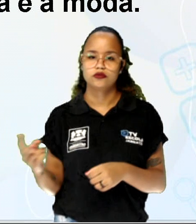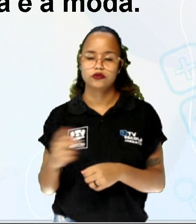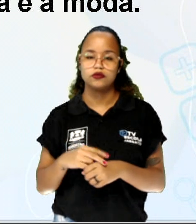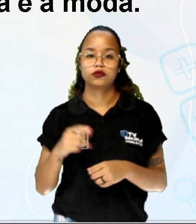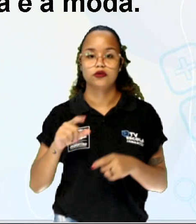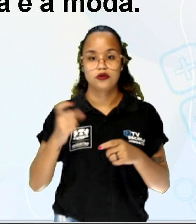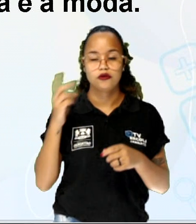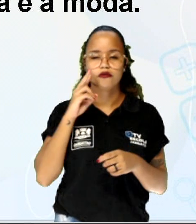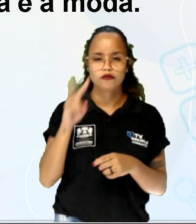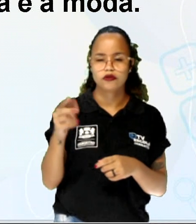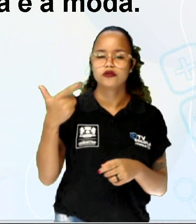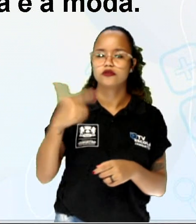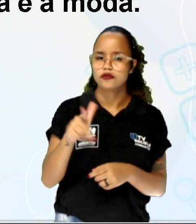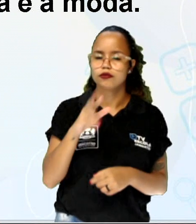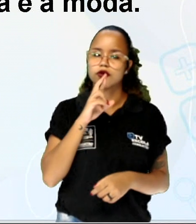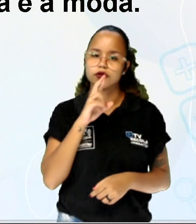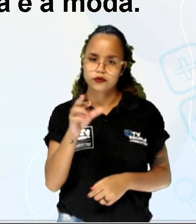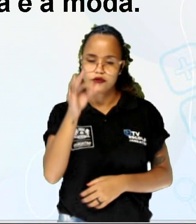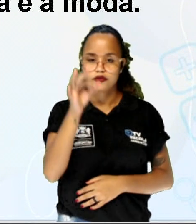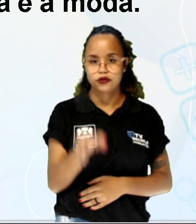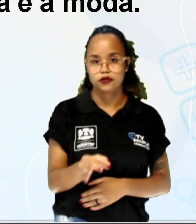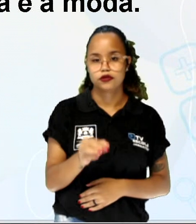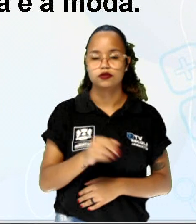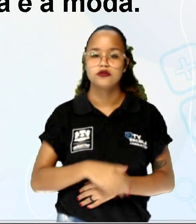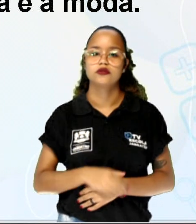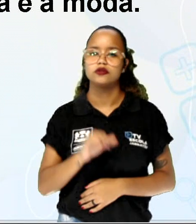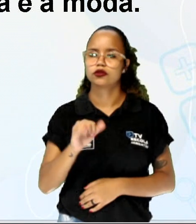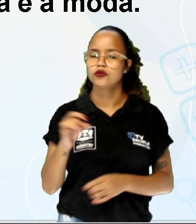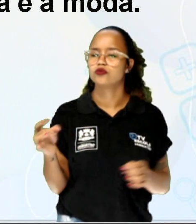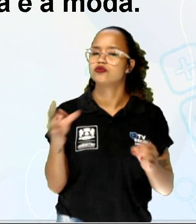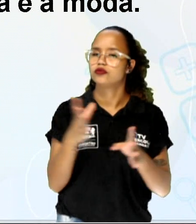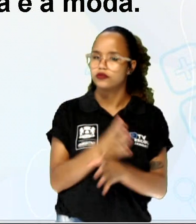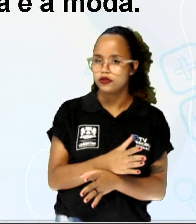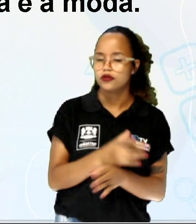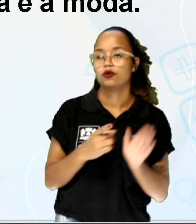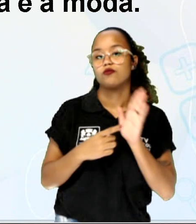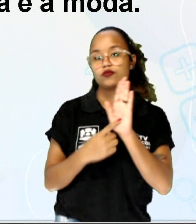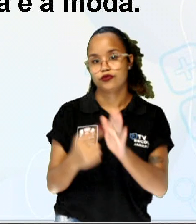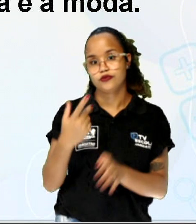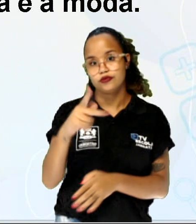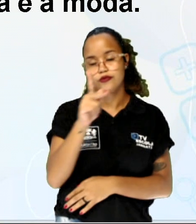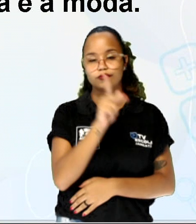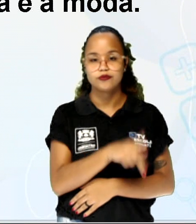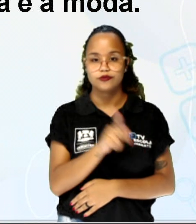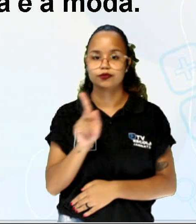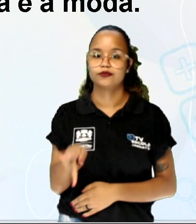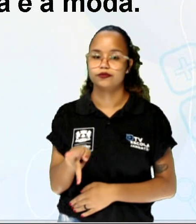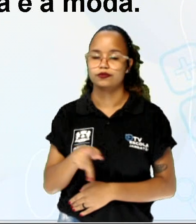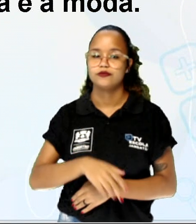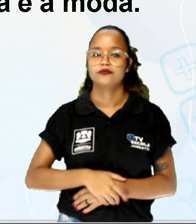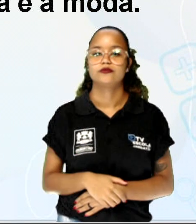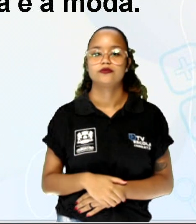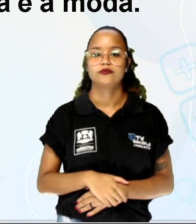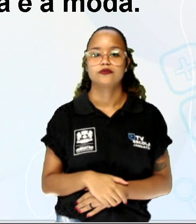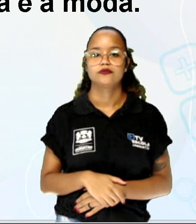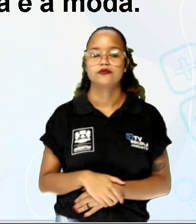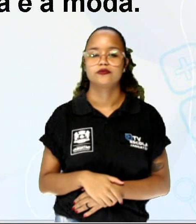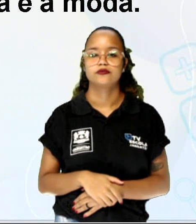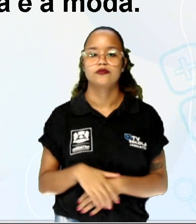para poder responder corretamente. E aí quando tiver tudo pronto, tudo feito, você vai mostrar lá para o seu professor e ele vai